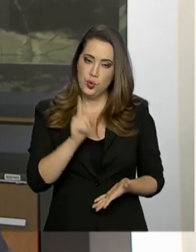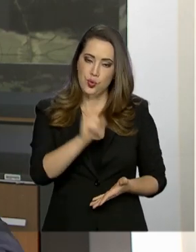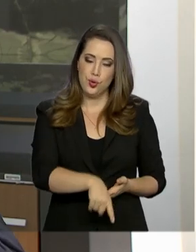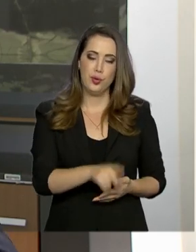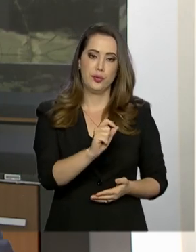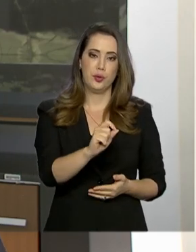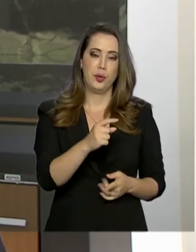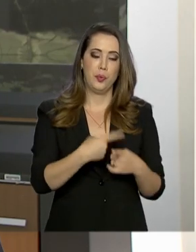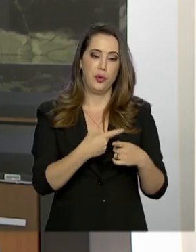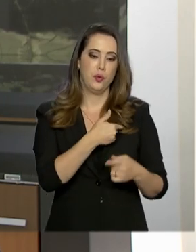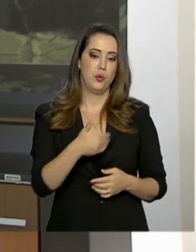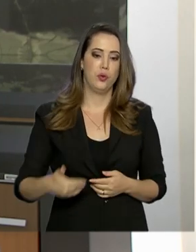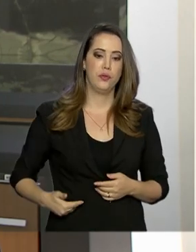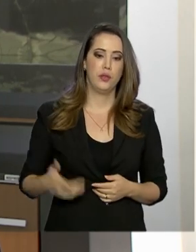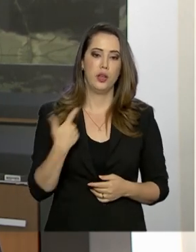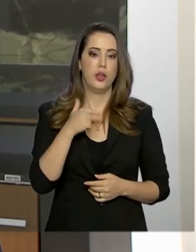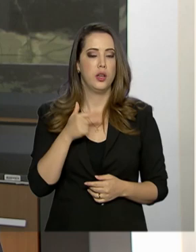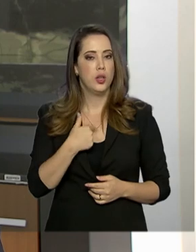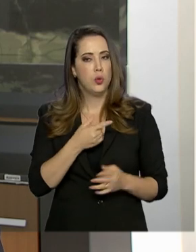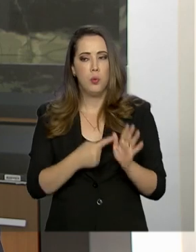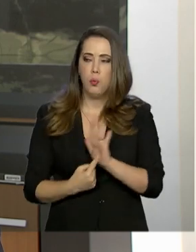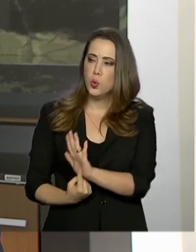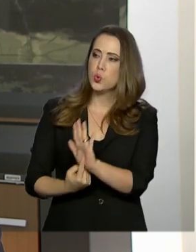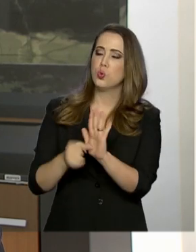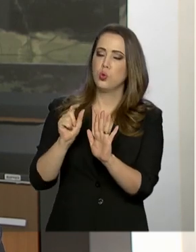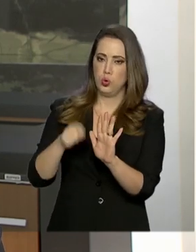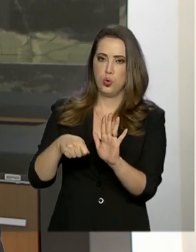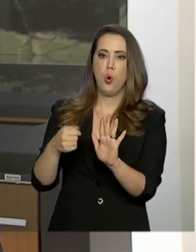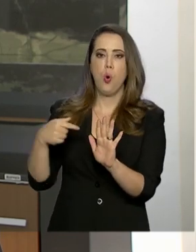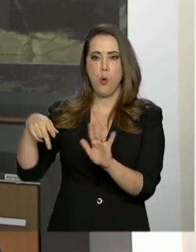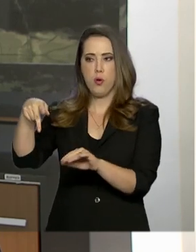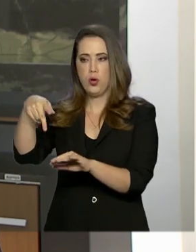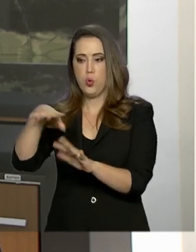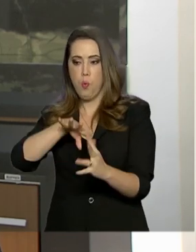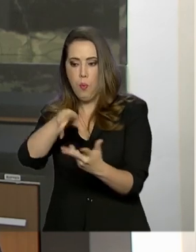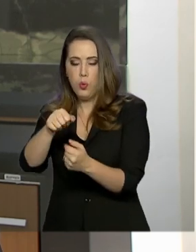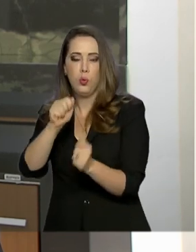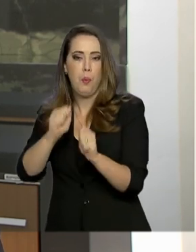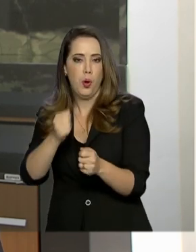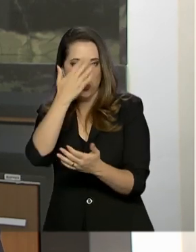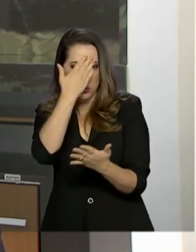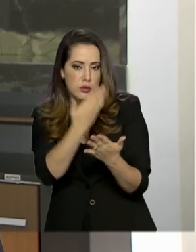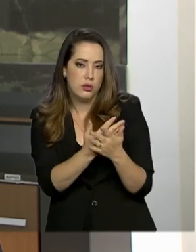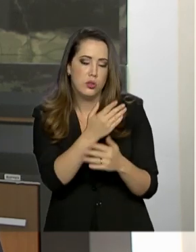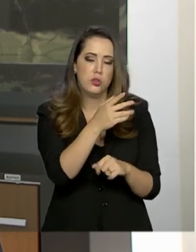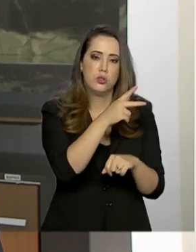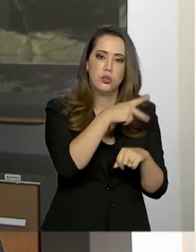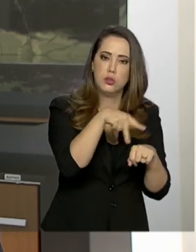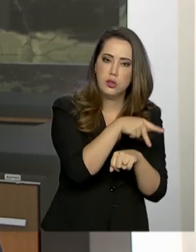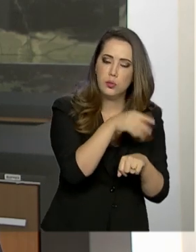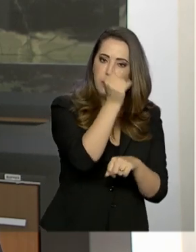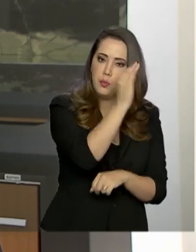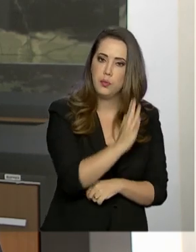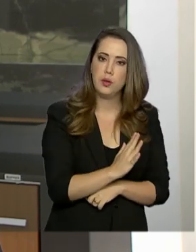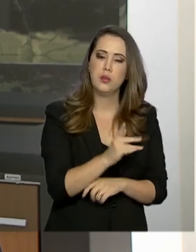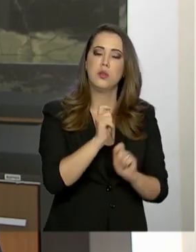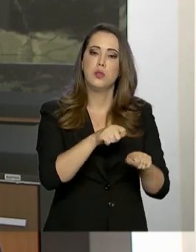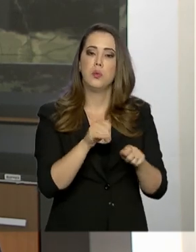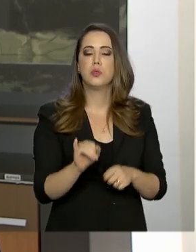o fato de o governo ter dado um choque de credibilidade fiscal. E esse choque de credibilidade fiscal nos permite trabalhar com juros muito